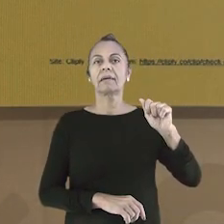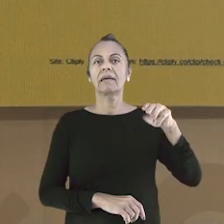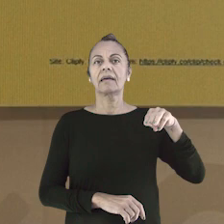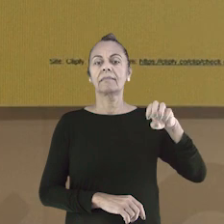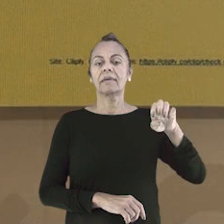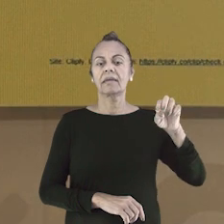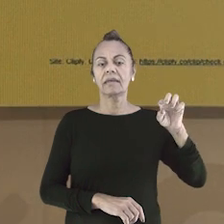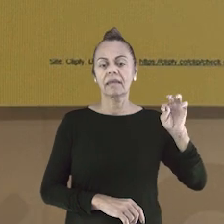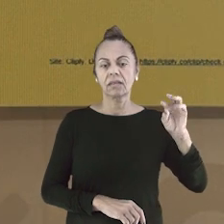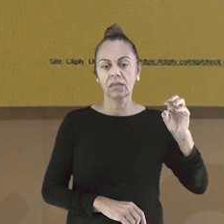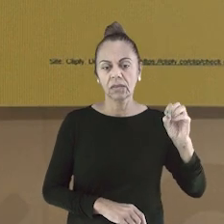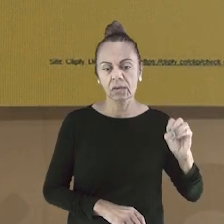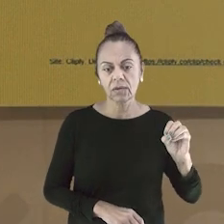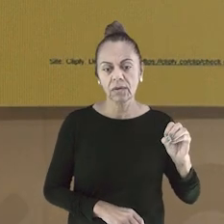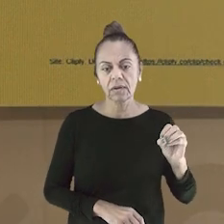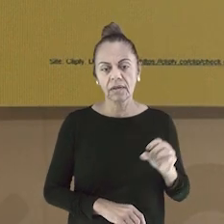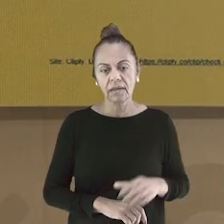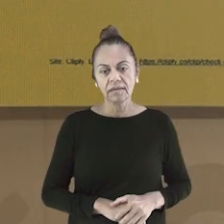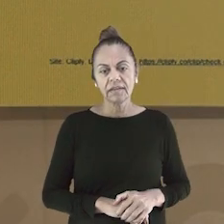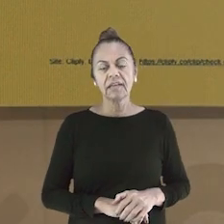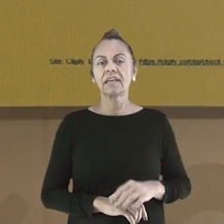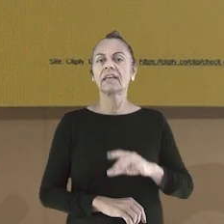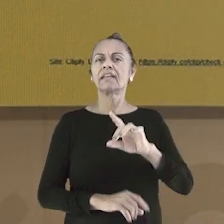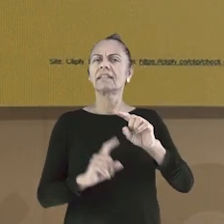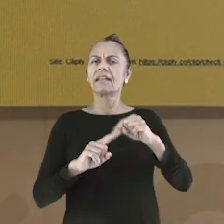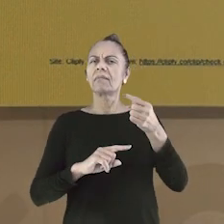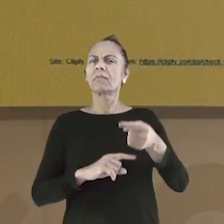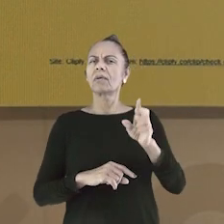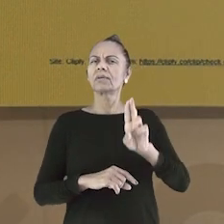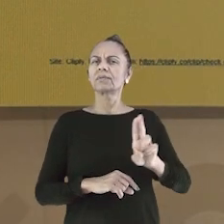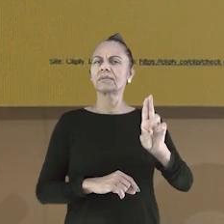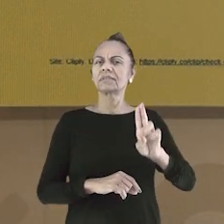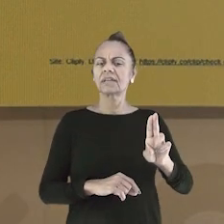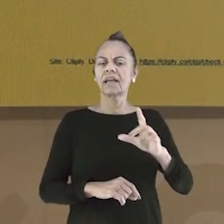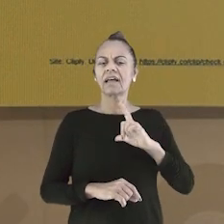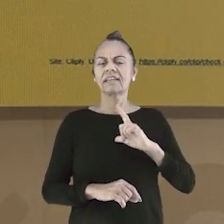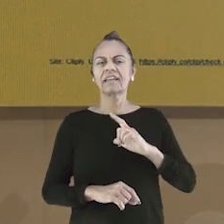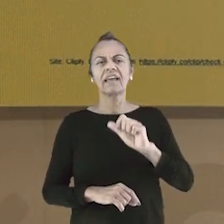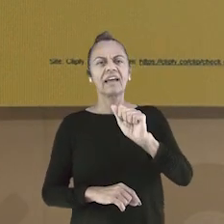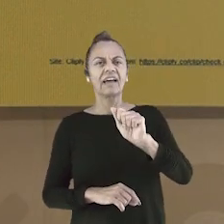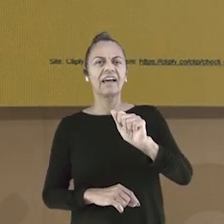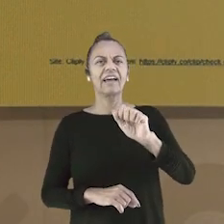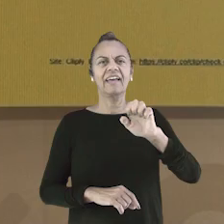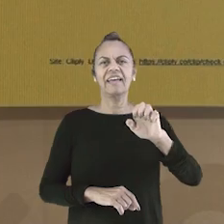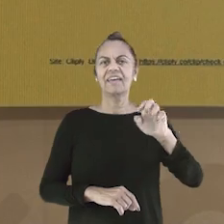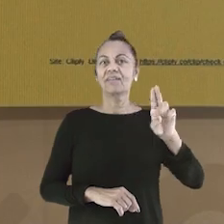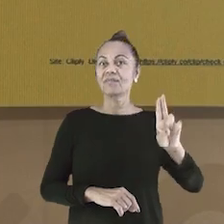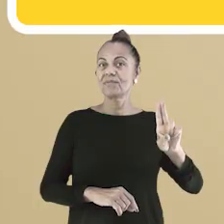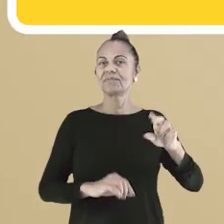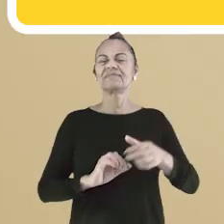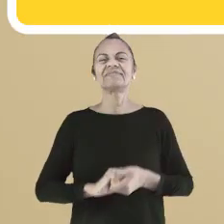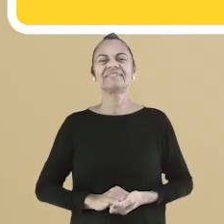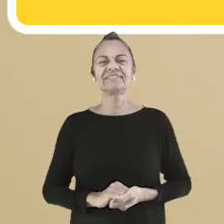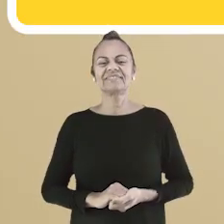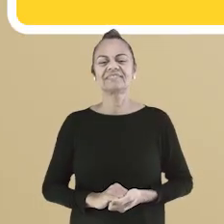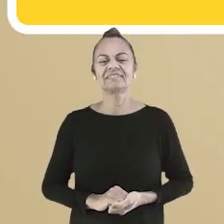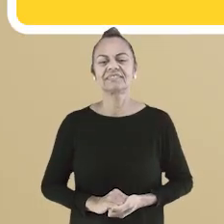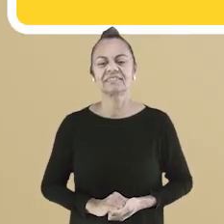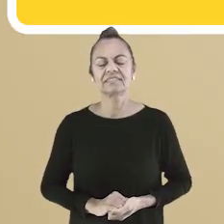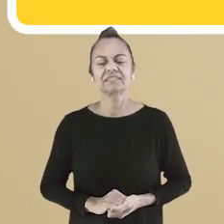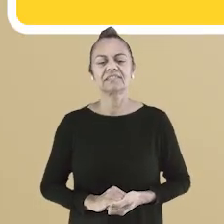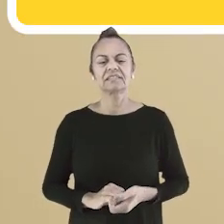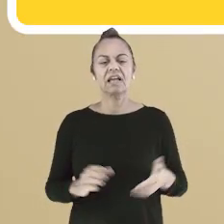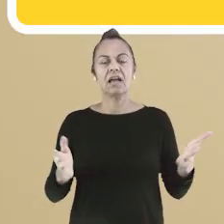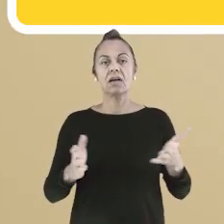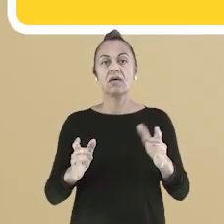elas começam com vogais. A, E, U. Acertaram? Agora,